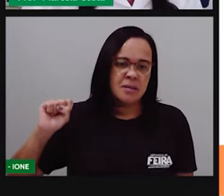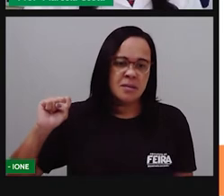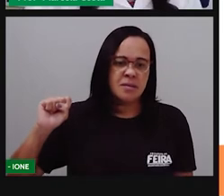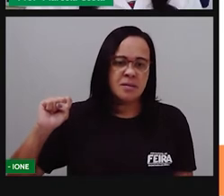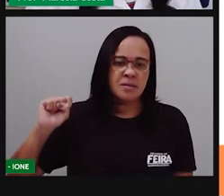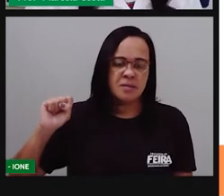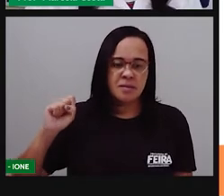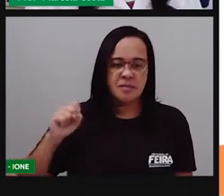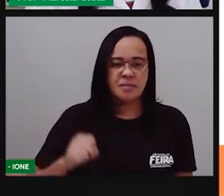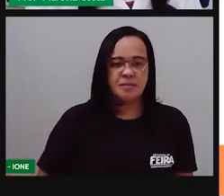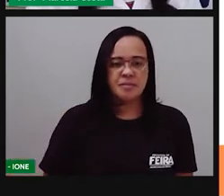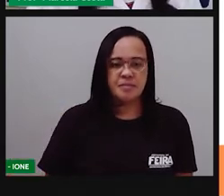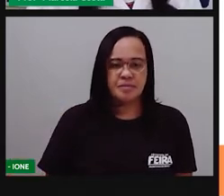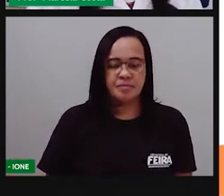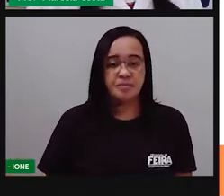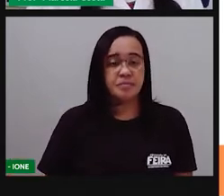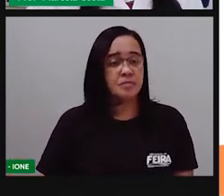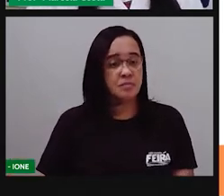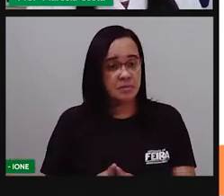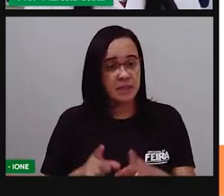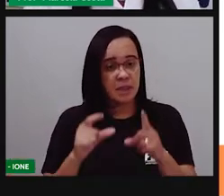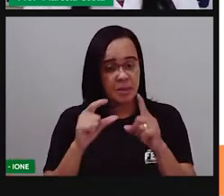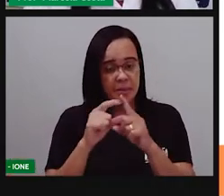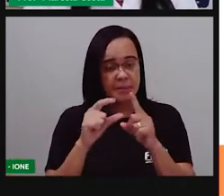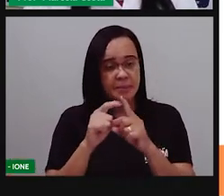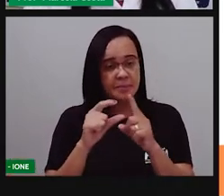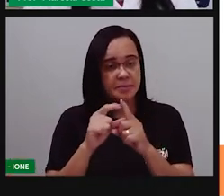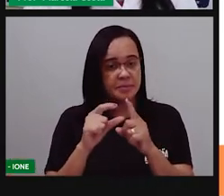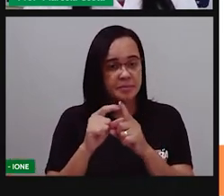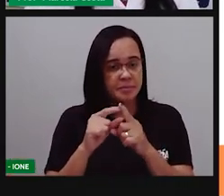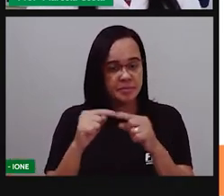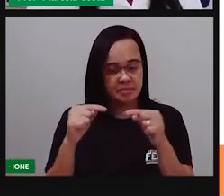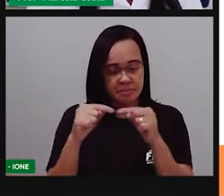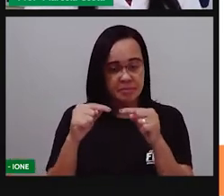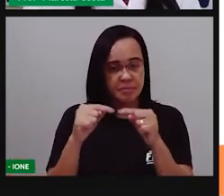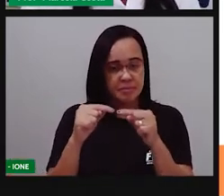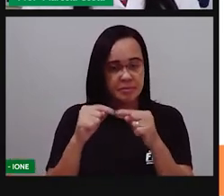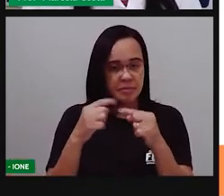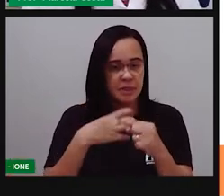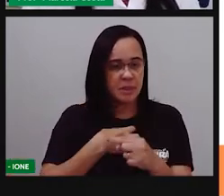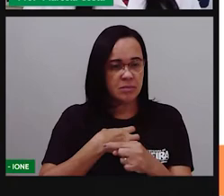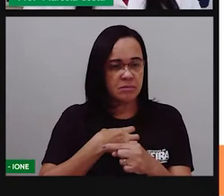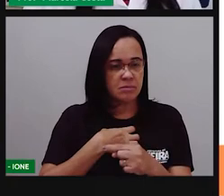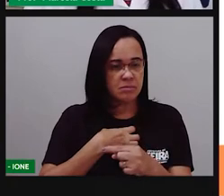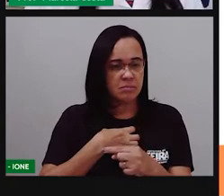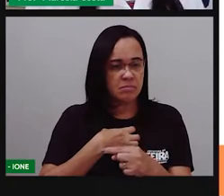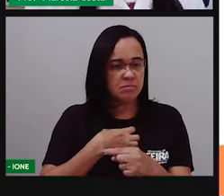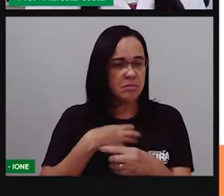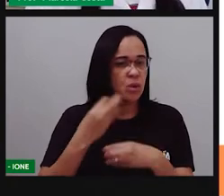Tem aqui uma outra palavra que também tem esse som. Saco.